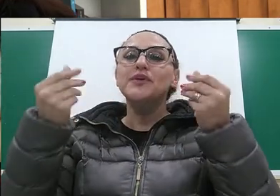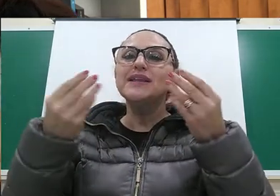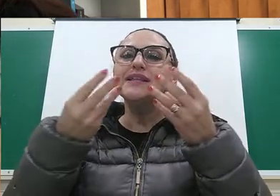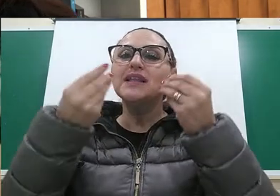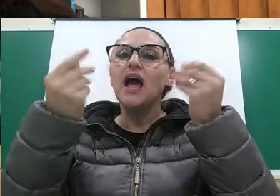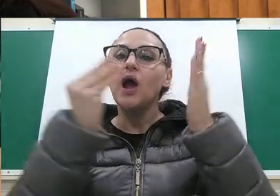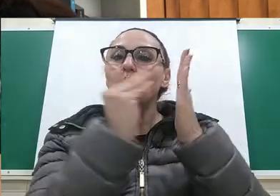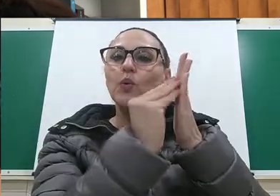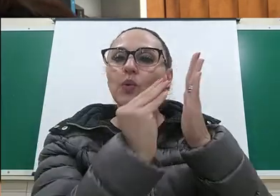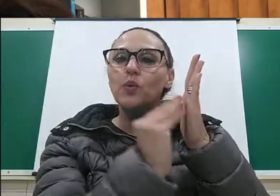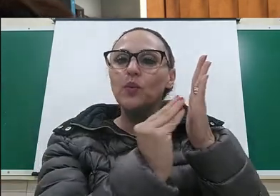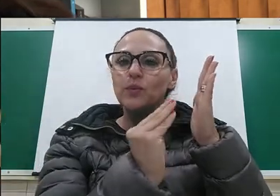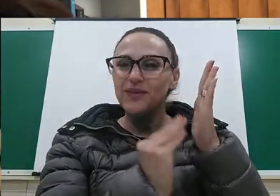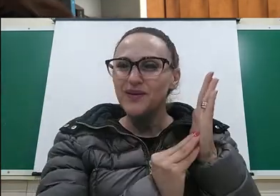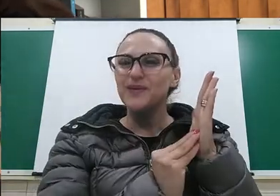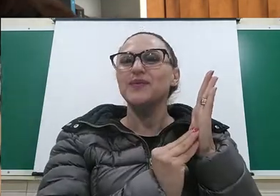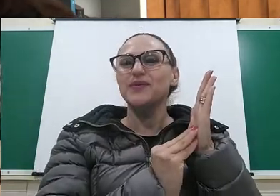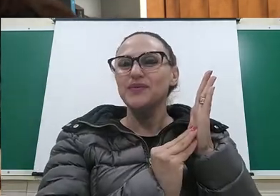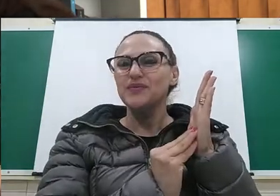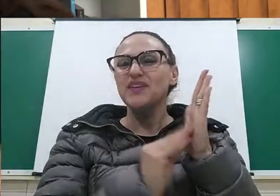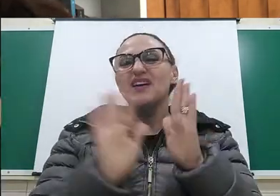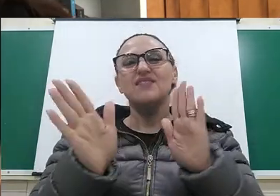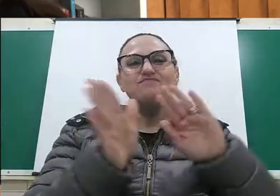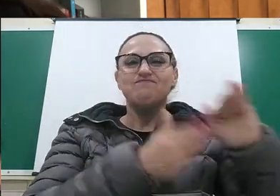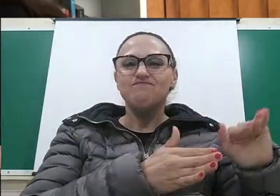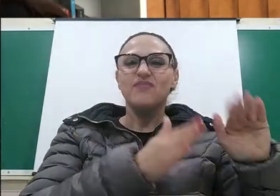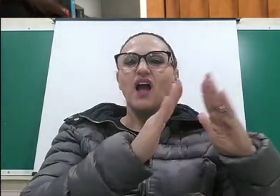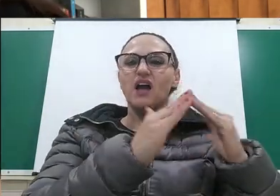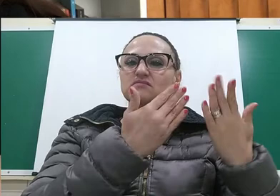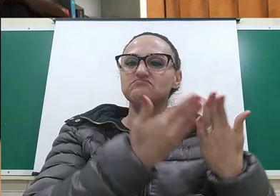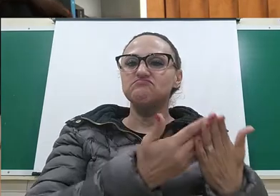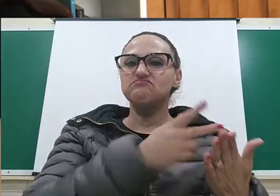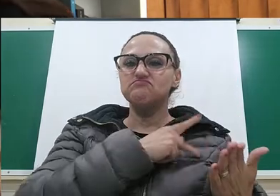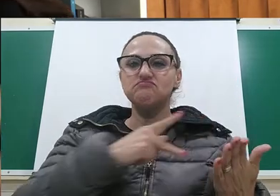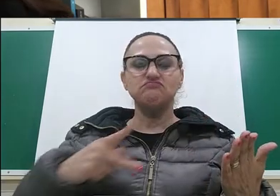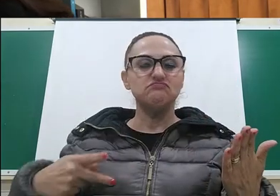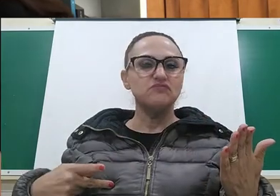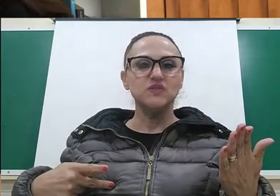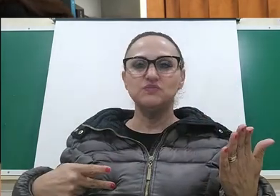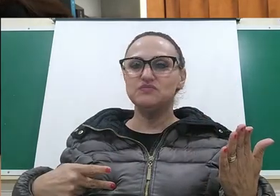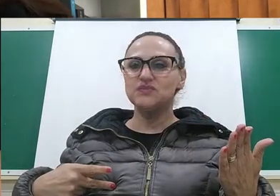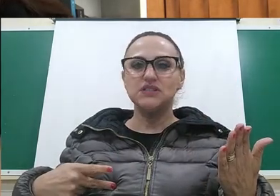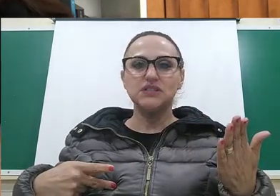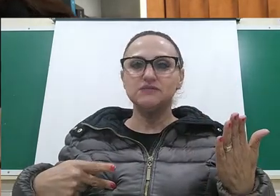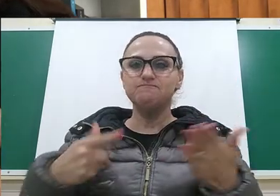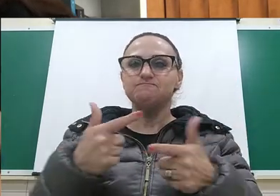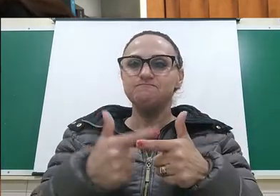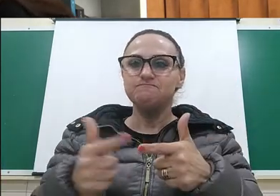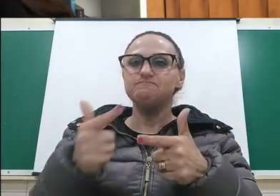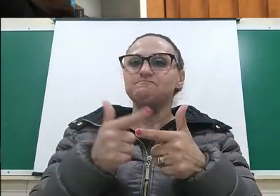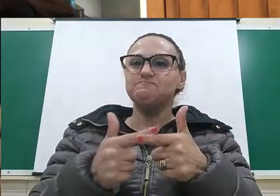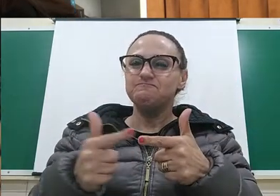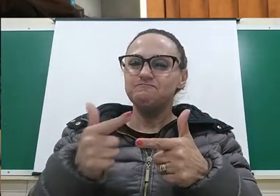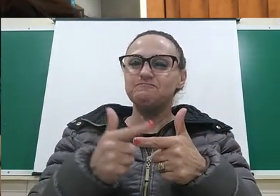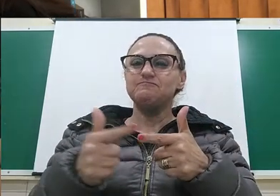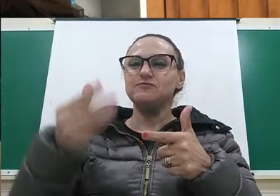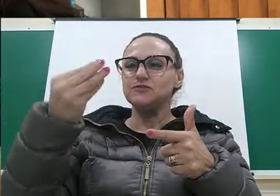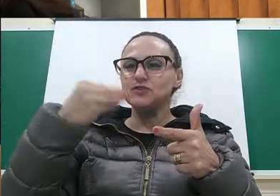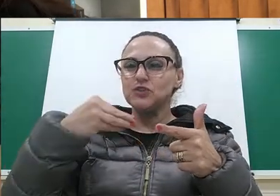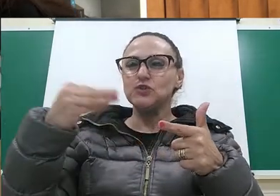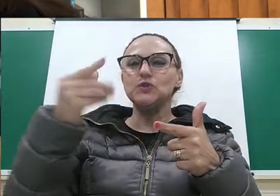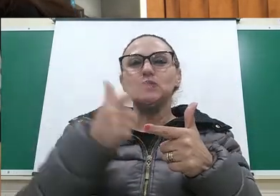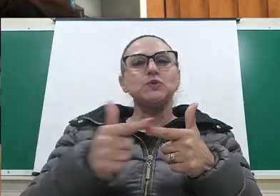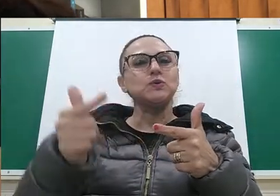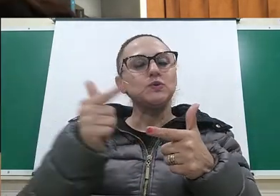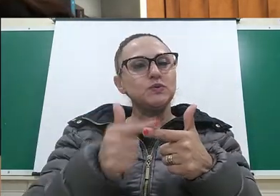conteúdos, né? Enquanto isso, a escola pública, ela passa por um processo de sucateamento, né? Então, isso mostra